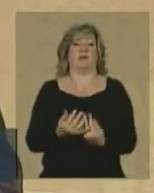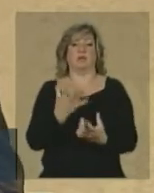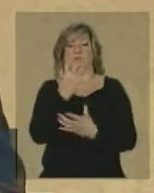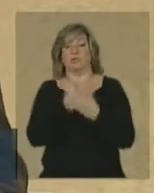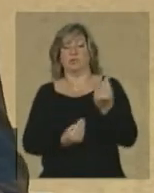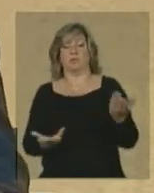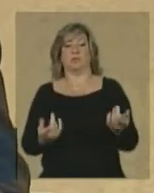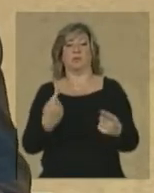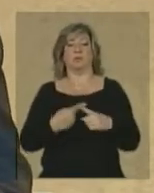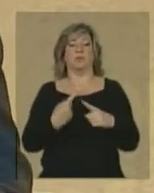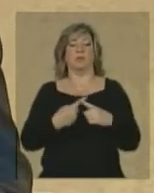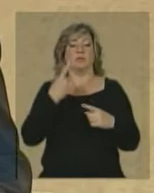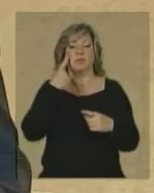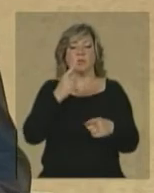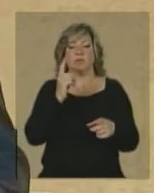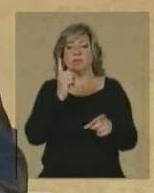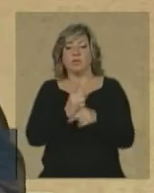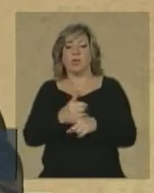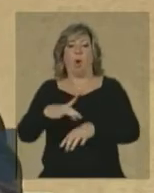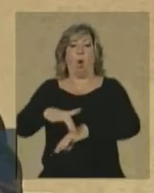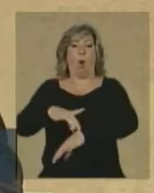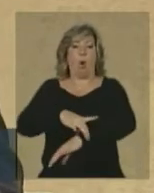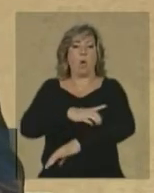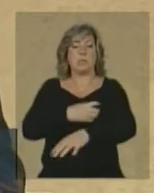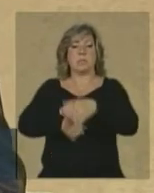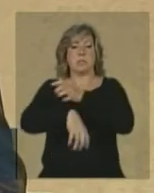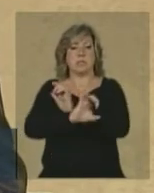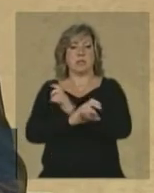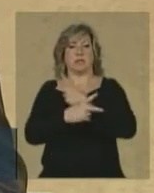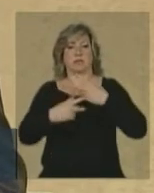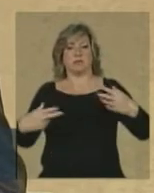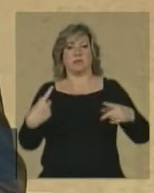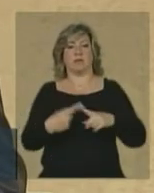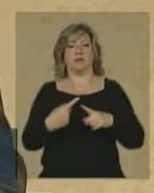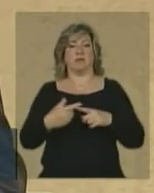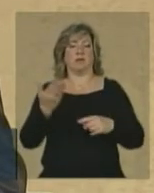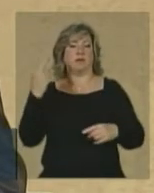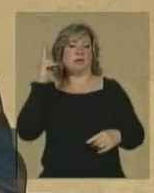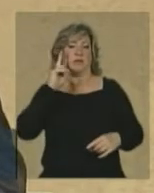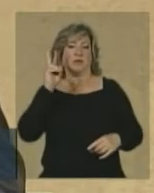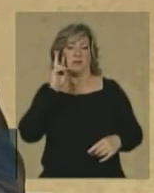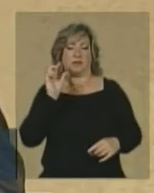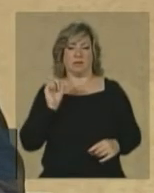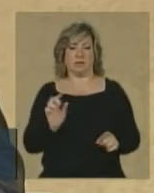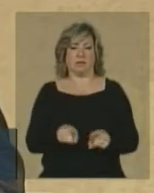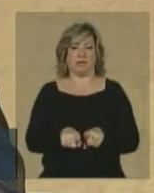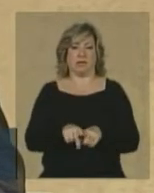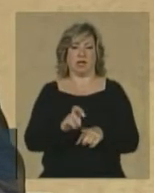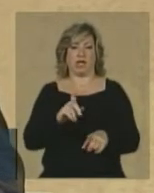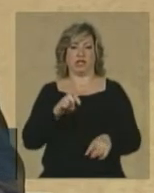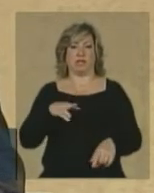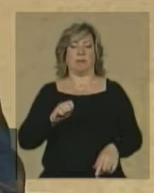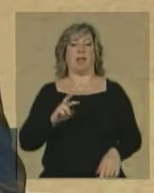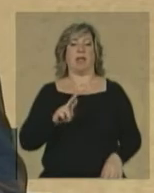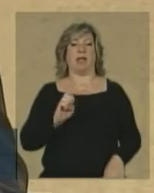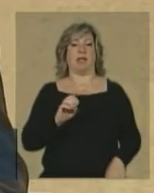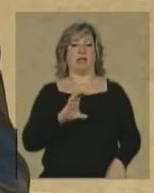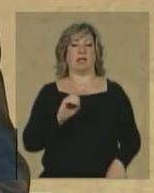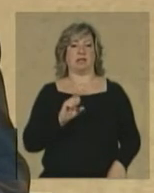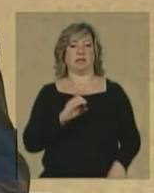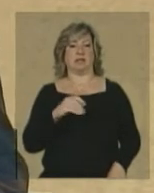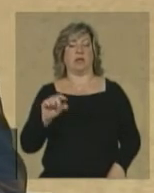localização dos restos mortais dos que tombaram durante o regime de exceção e na possibilidade de